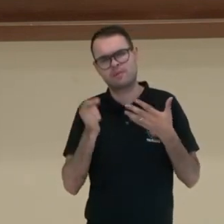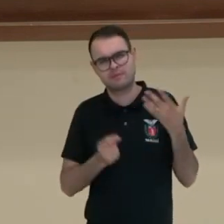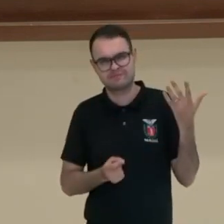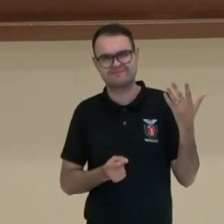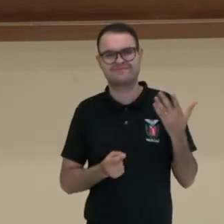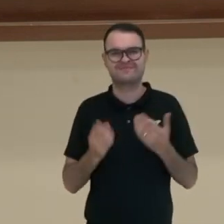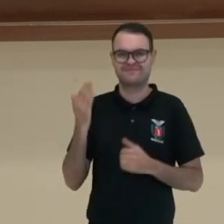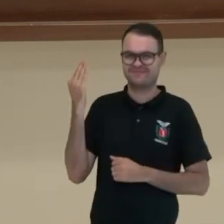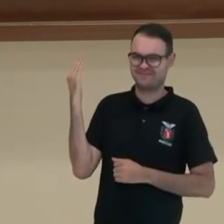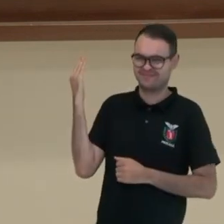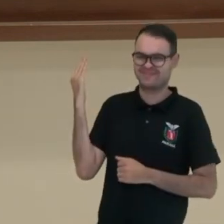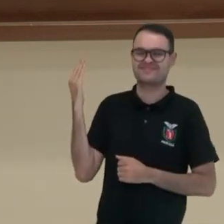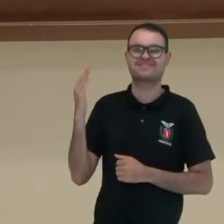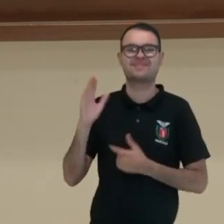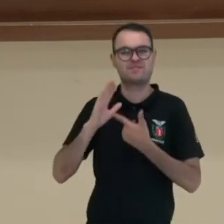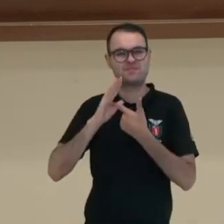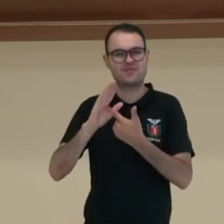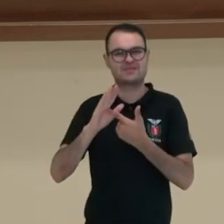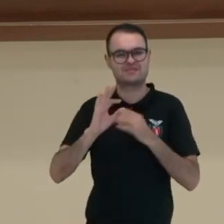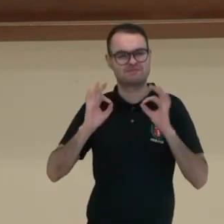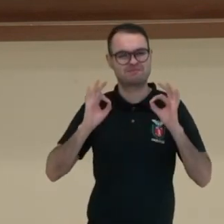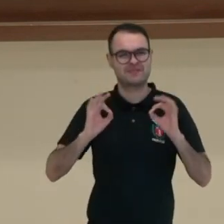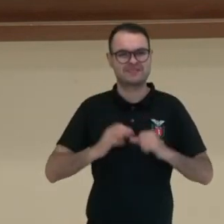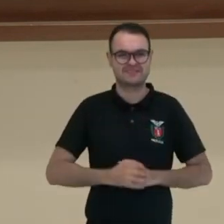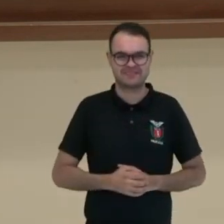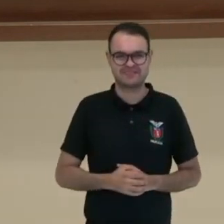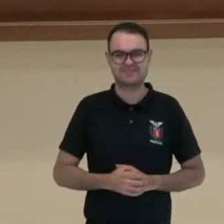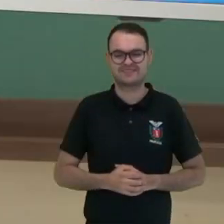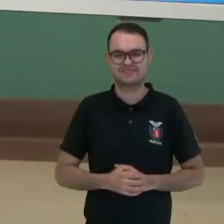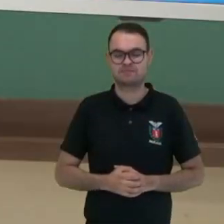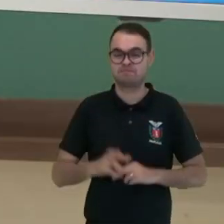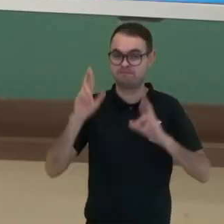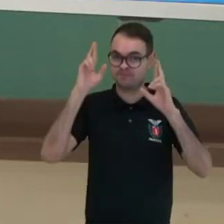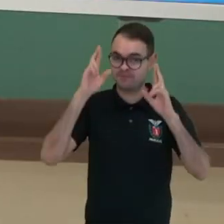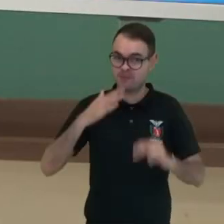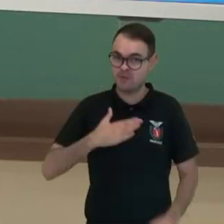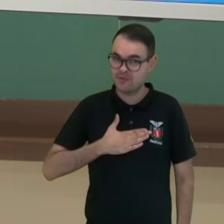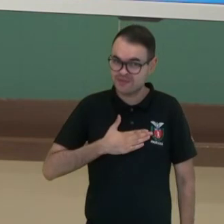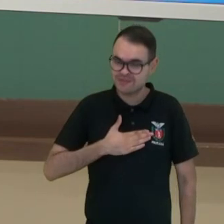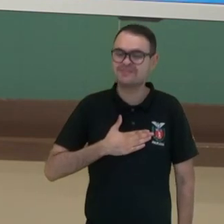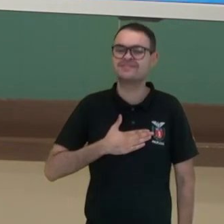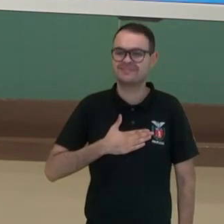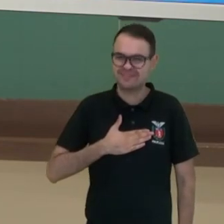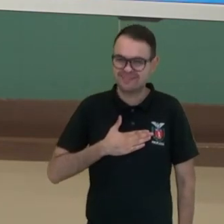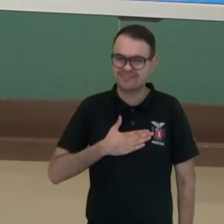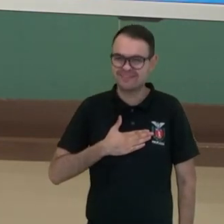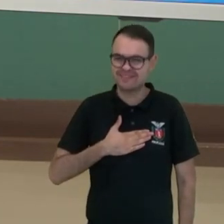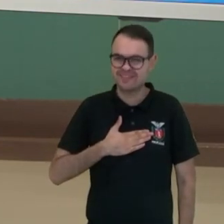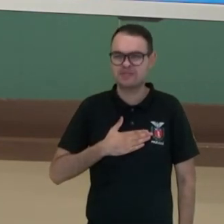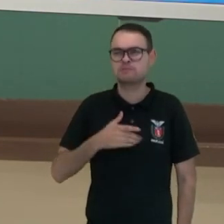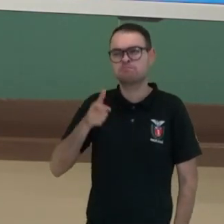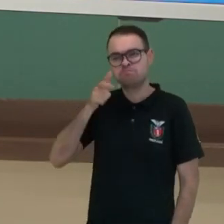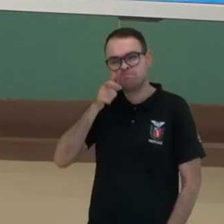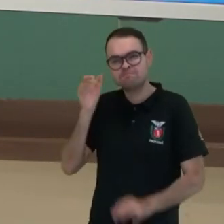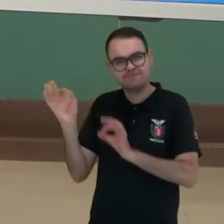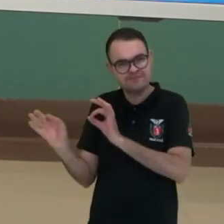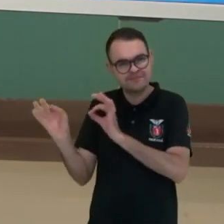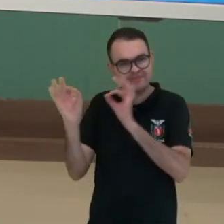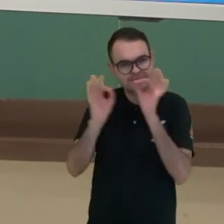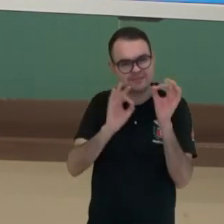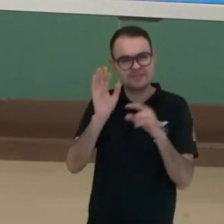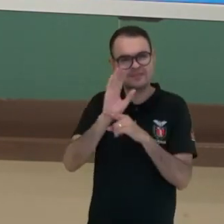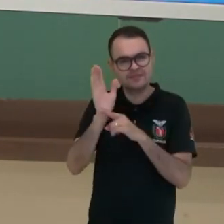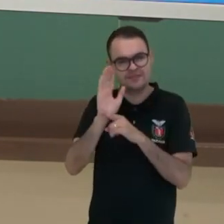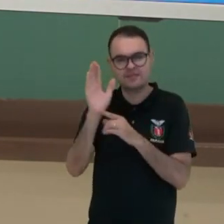né? E Eduardo O mostra muito bem isso. Espero que vocês tenham gostado, tenham apreciado aí o nosso vídeo.